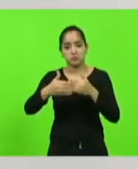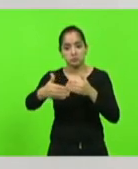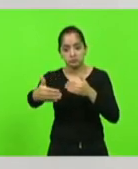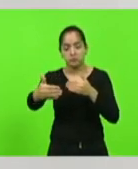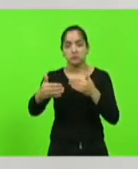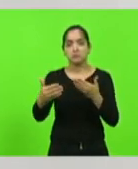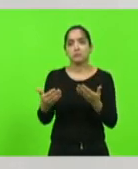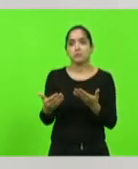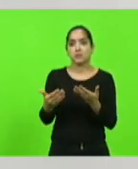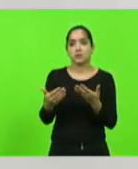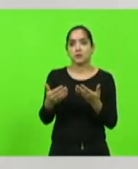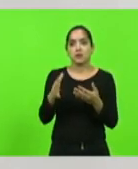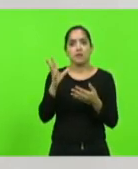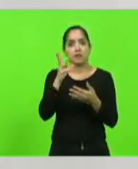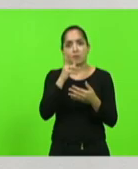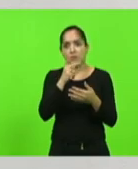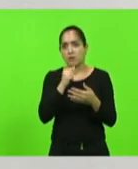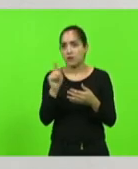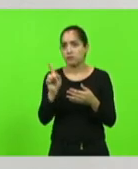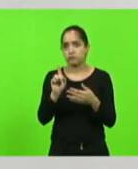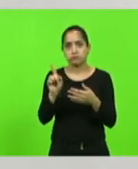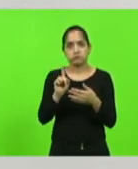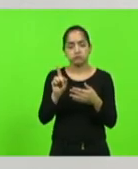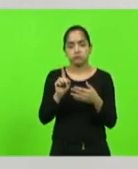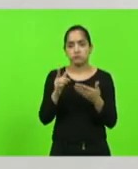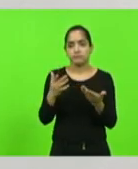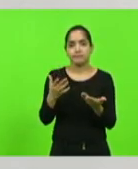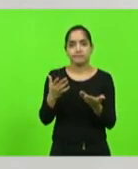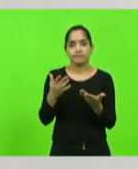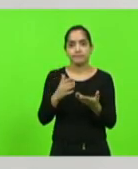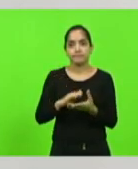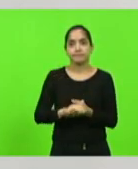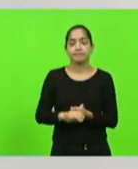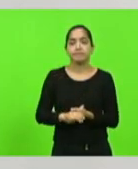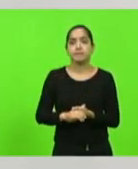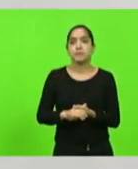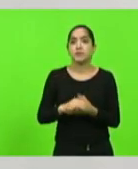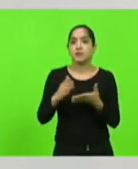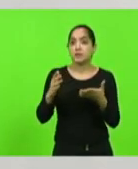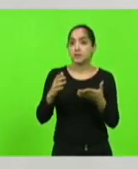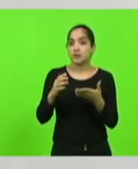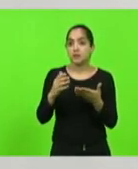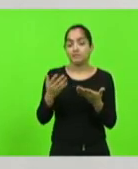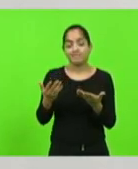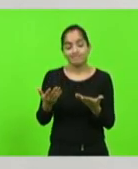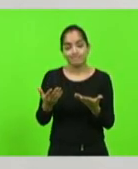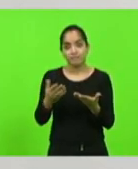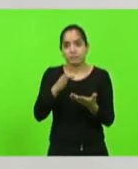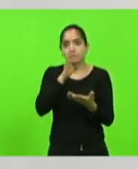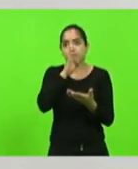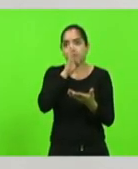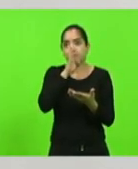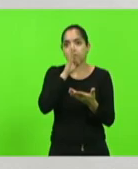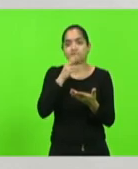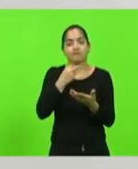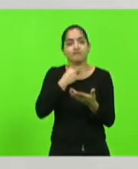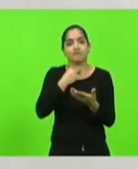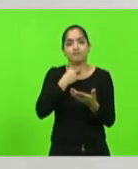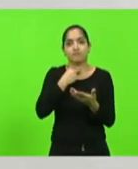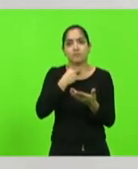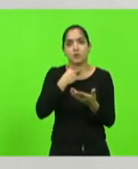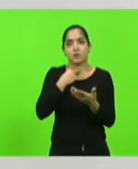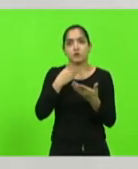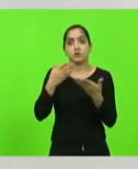Não demora, não demora muito para chegar em nós aqui. Tá, então, é absurdo, a gente não pode se calar, hoje é com o Zé